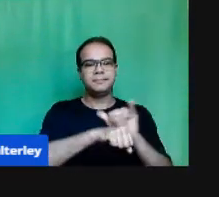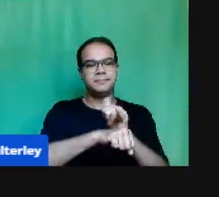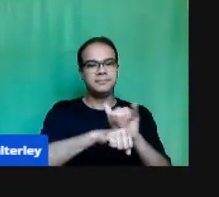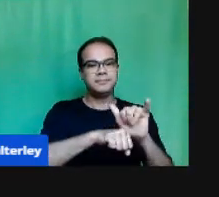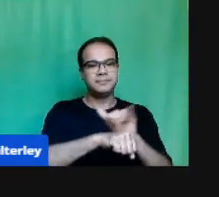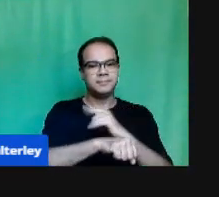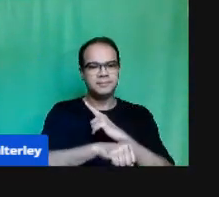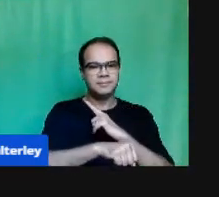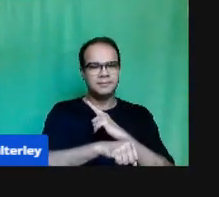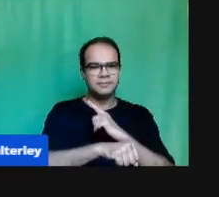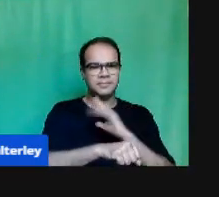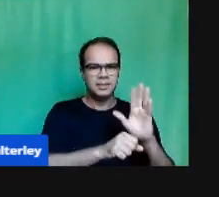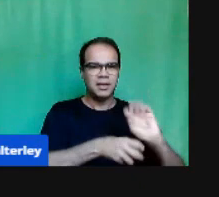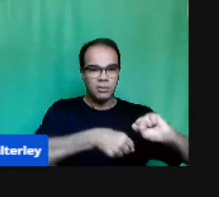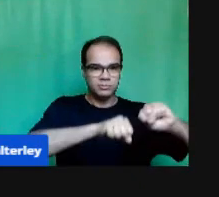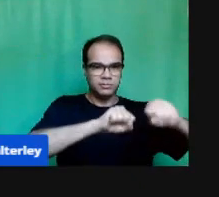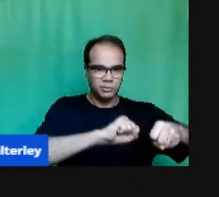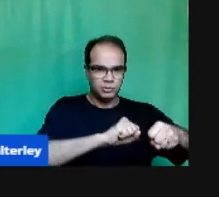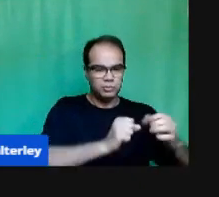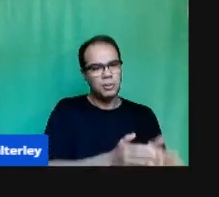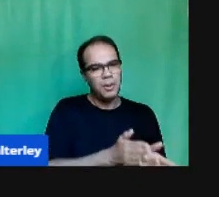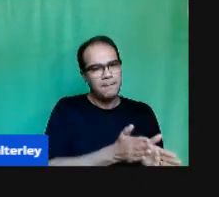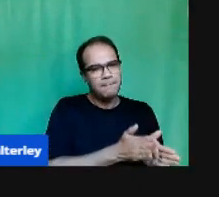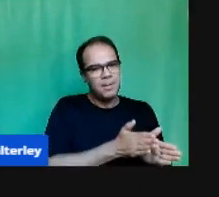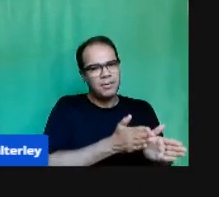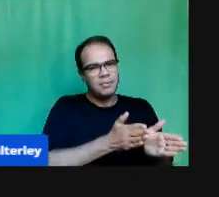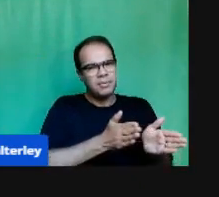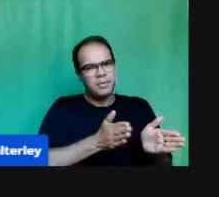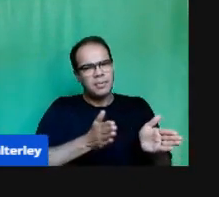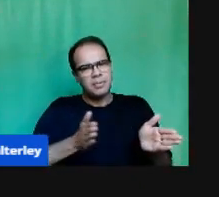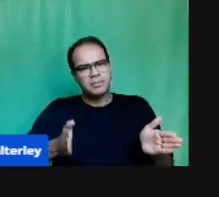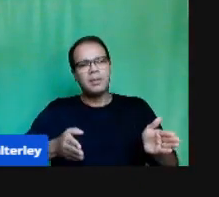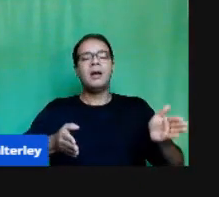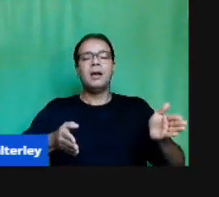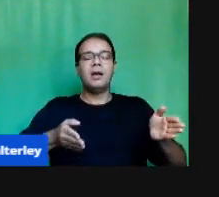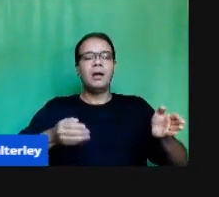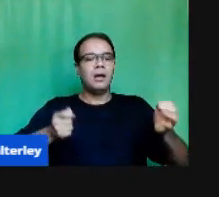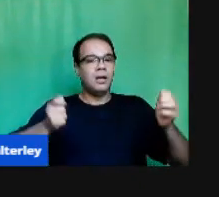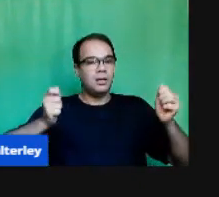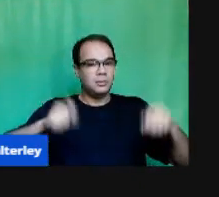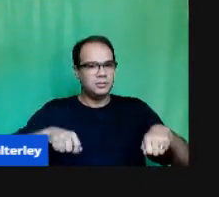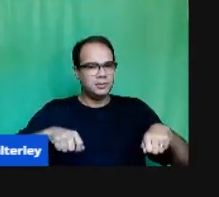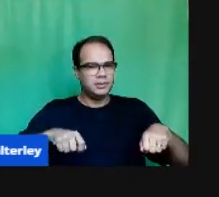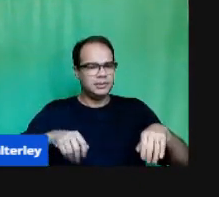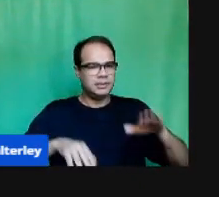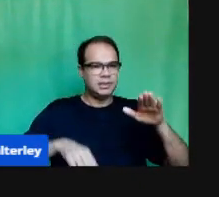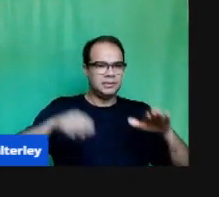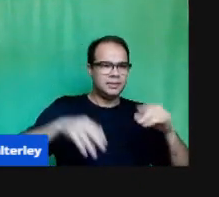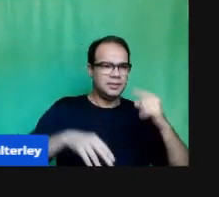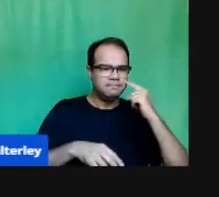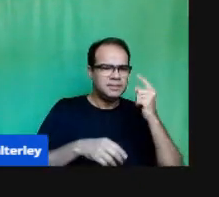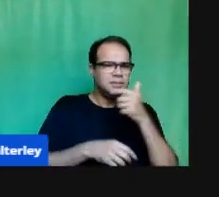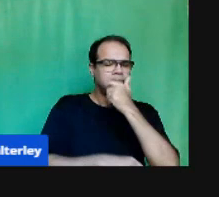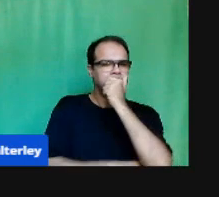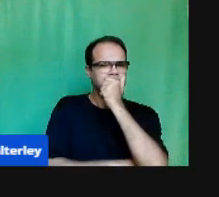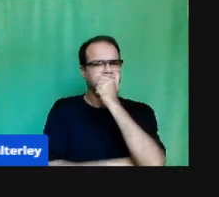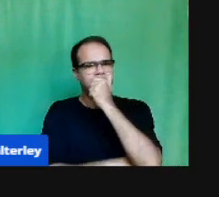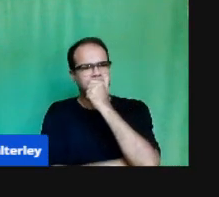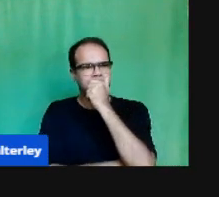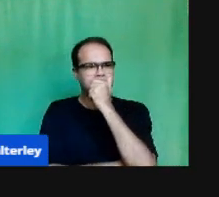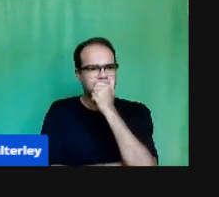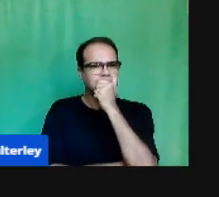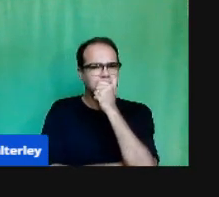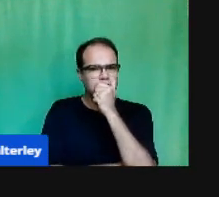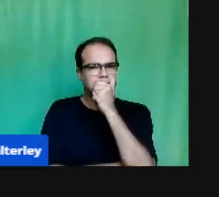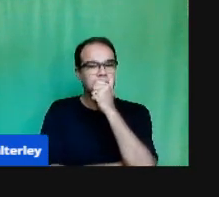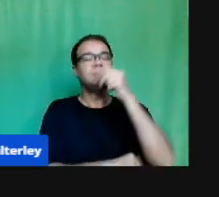período Que já se pensou Ou testou possíveis estratégias Levando em